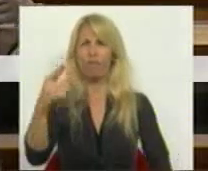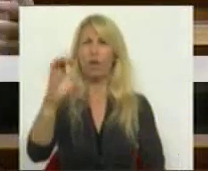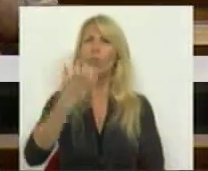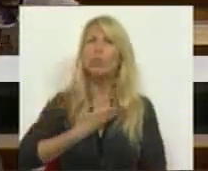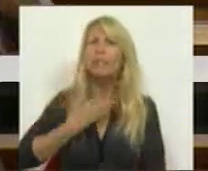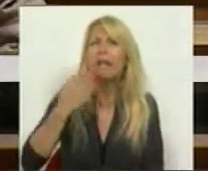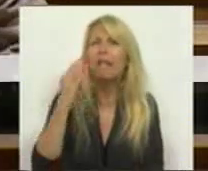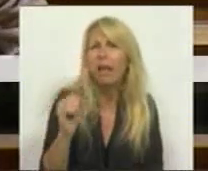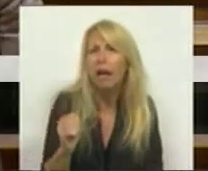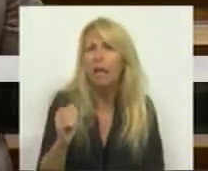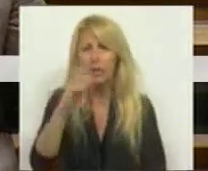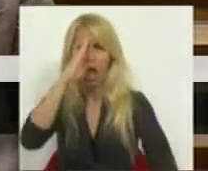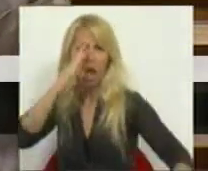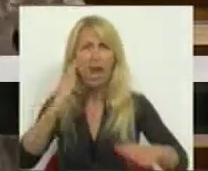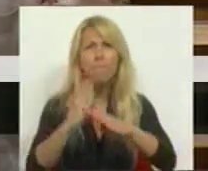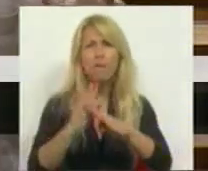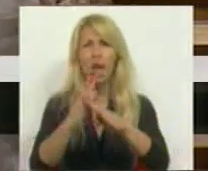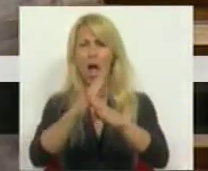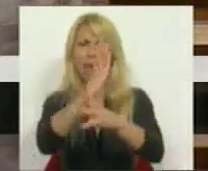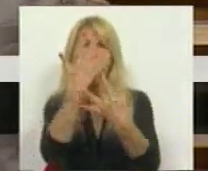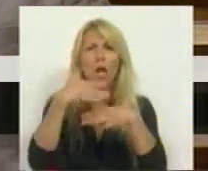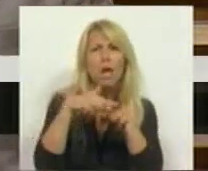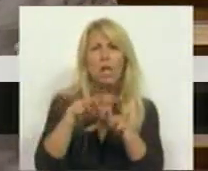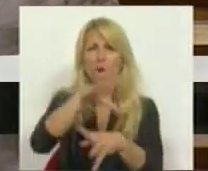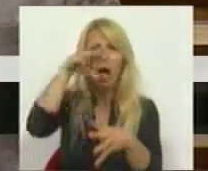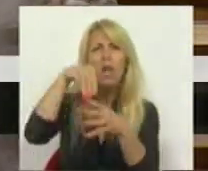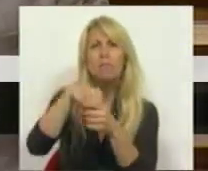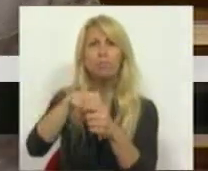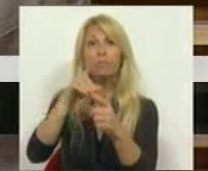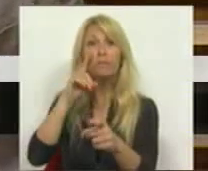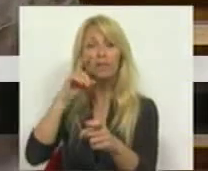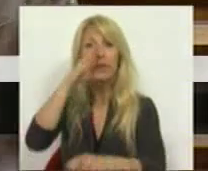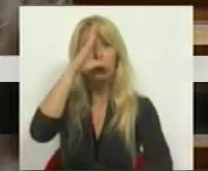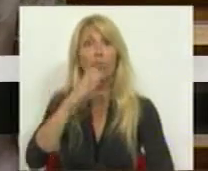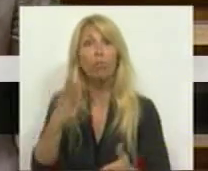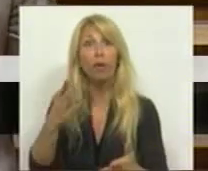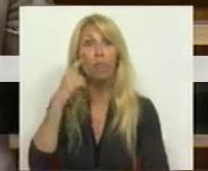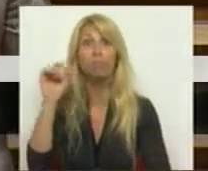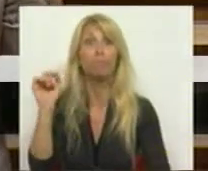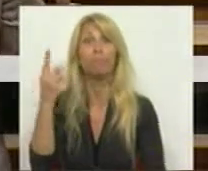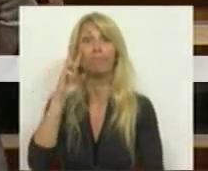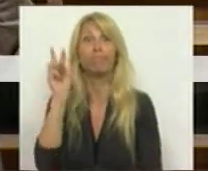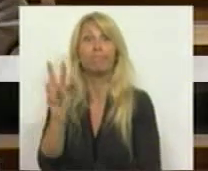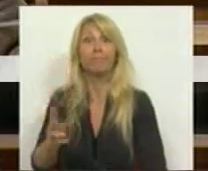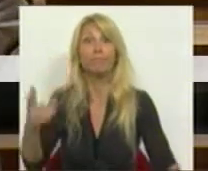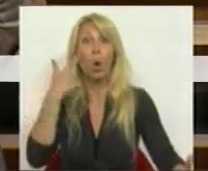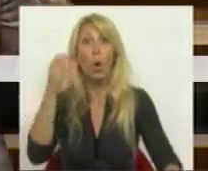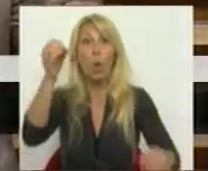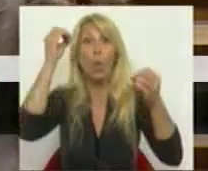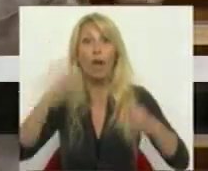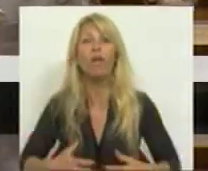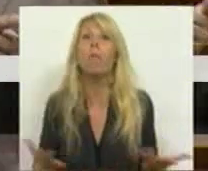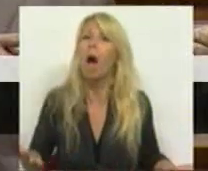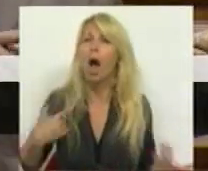integrado, tão empenhado na defesa do Governo, nunca vi o CDS tão empenhado, mas é extraordinário, é extraordinário, porque parece que agora temos